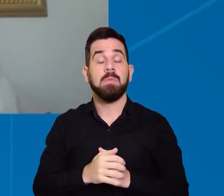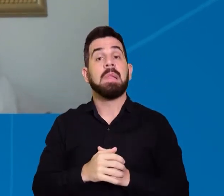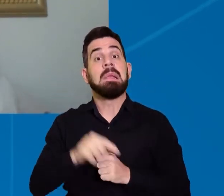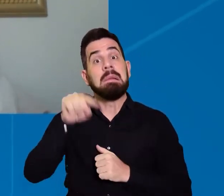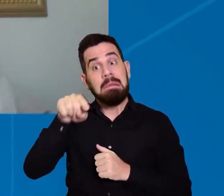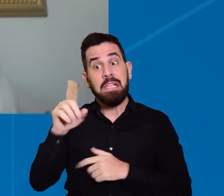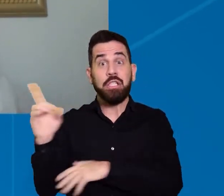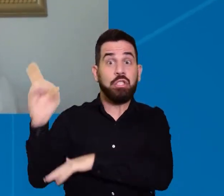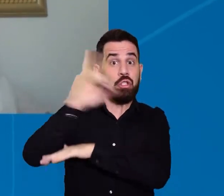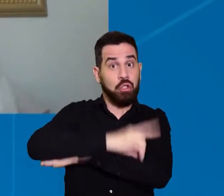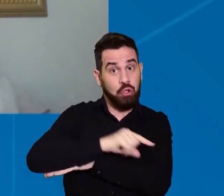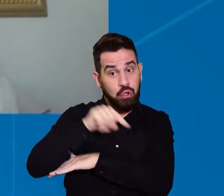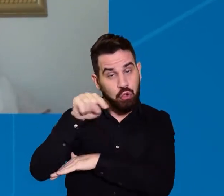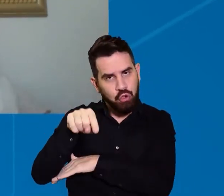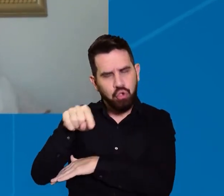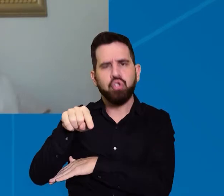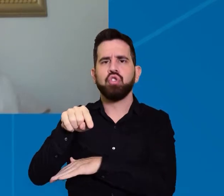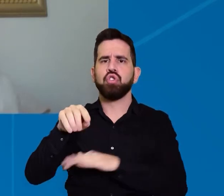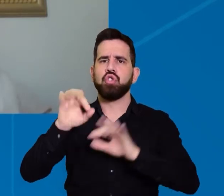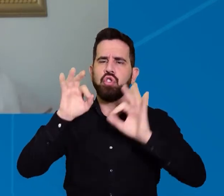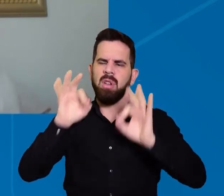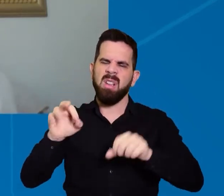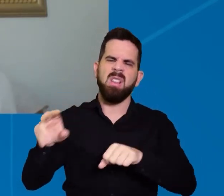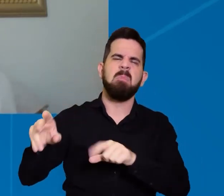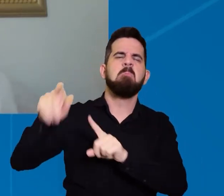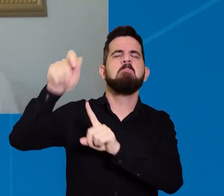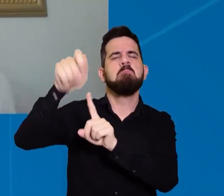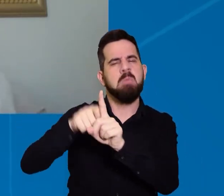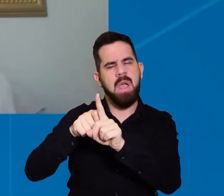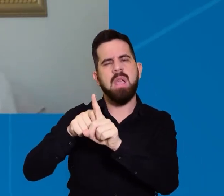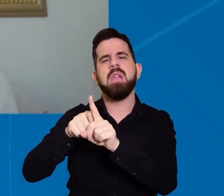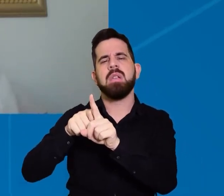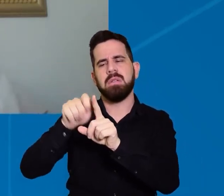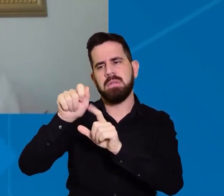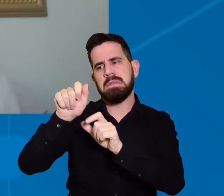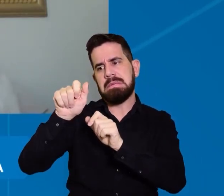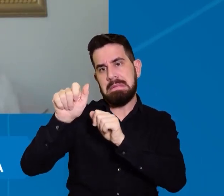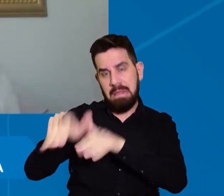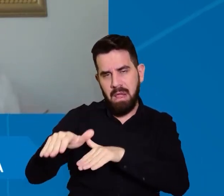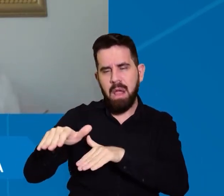nós pudéssemos, comemorar não,